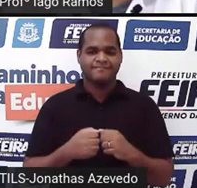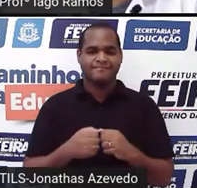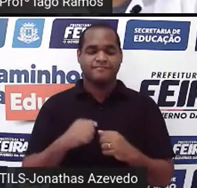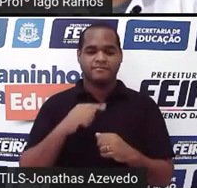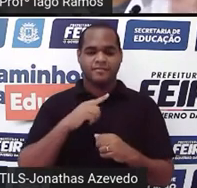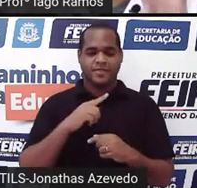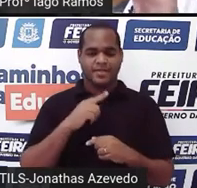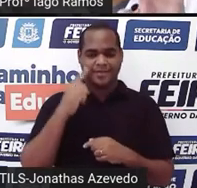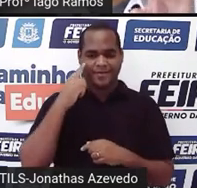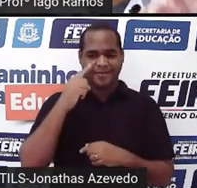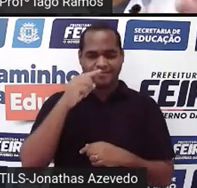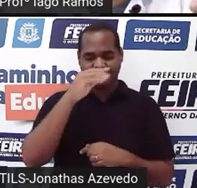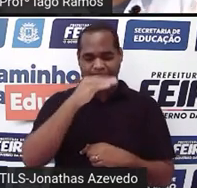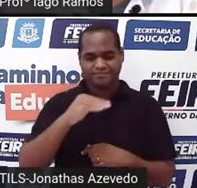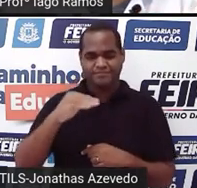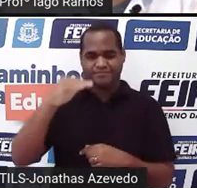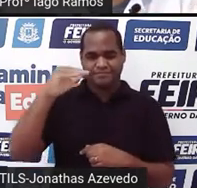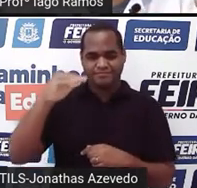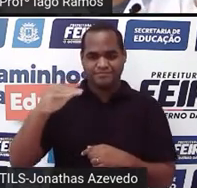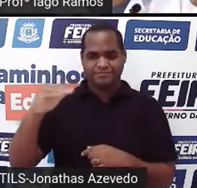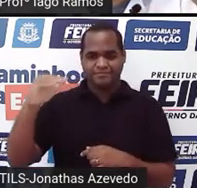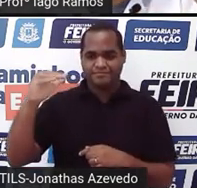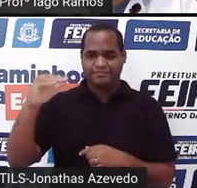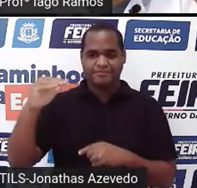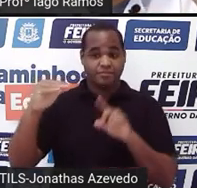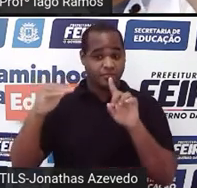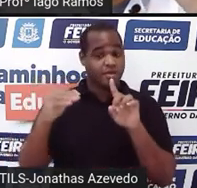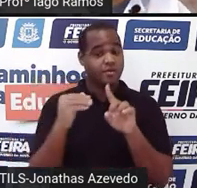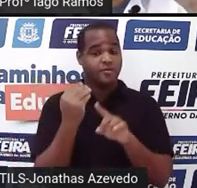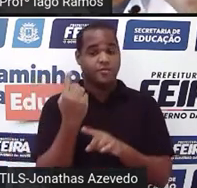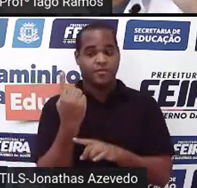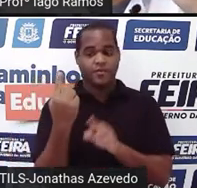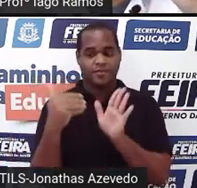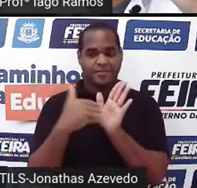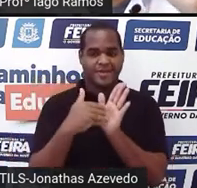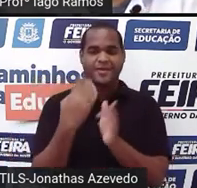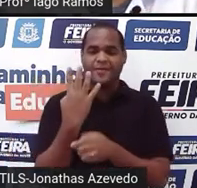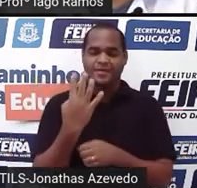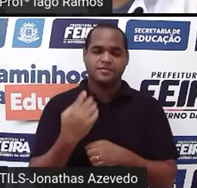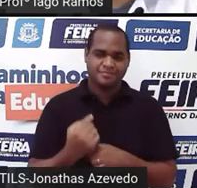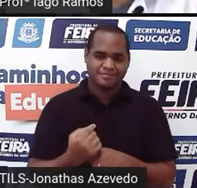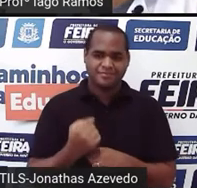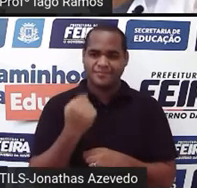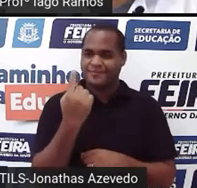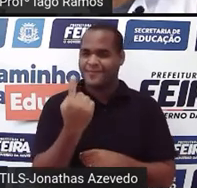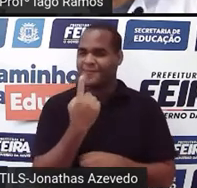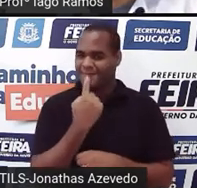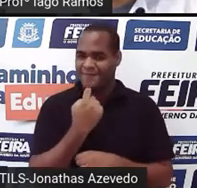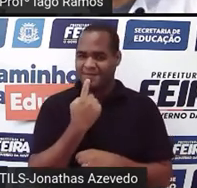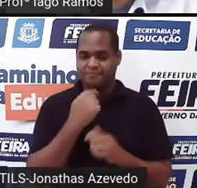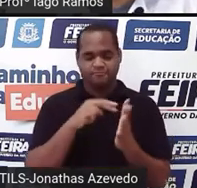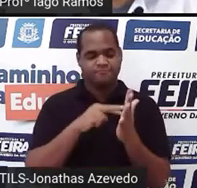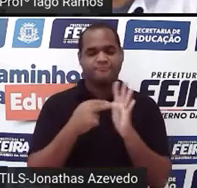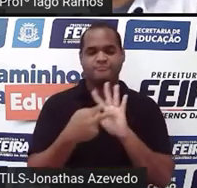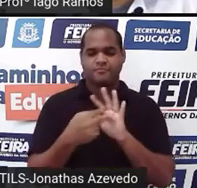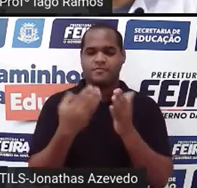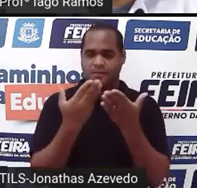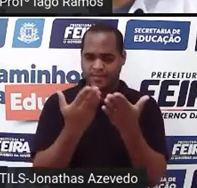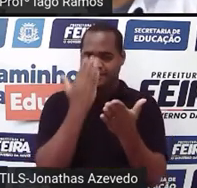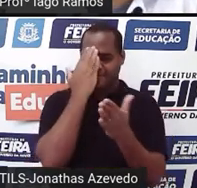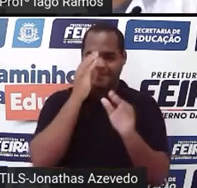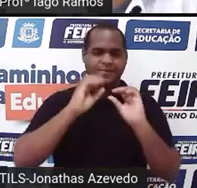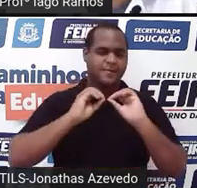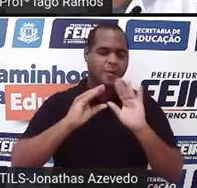escalazinha que vai de 1 a 4, né? O número 1 sempre está em vermelho. Significa que você entendeu